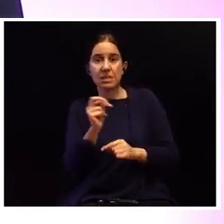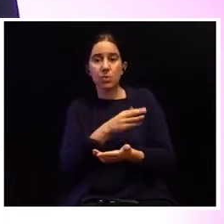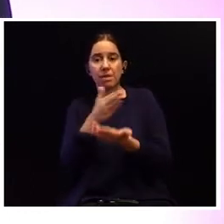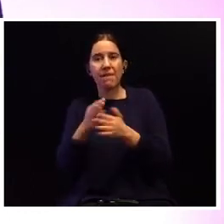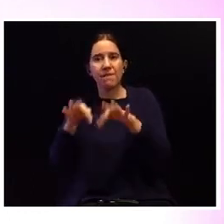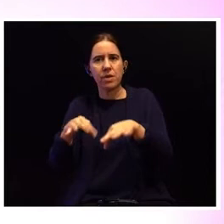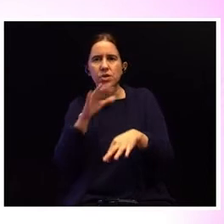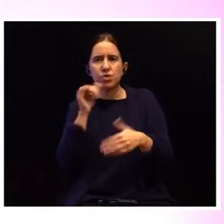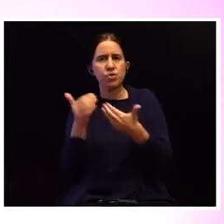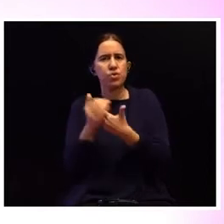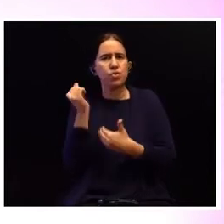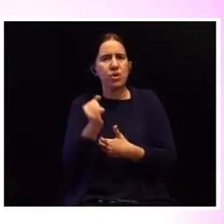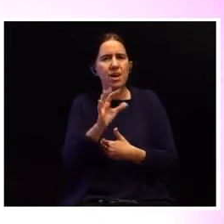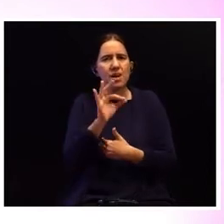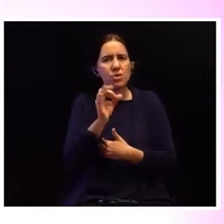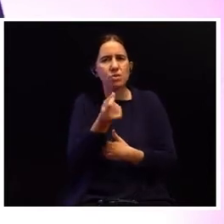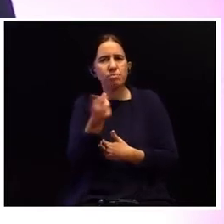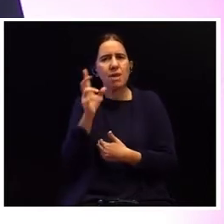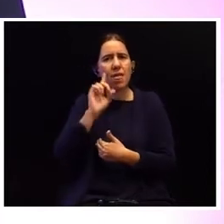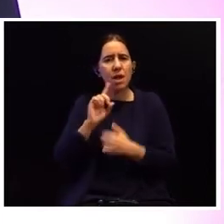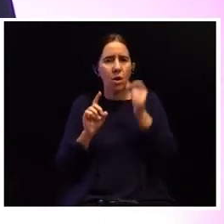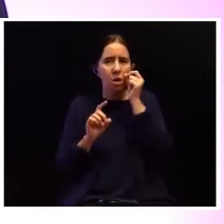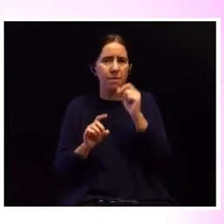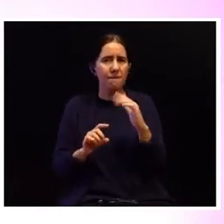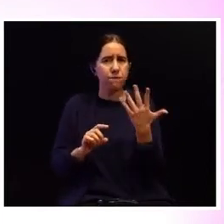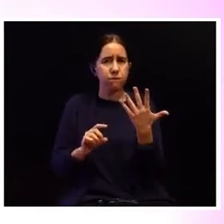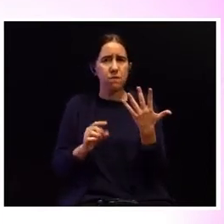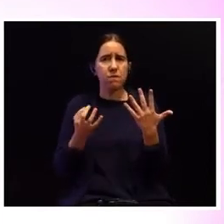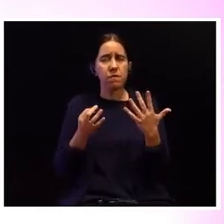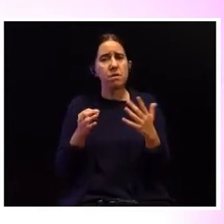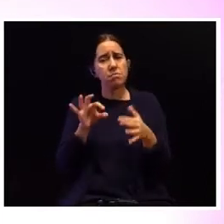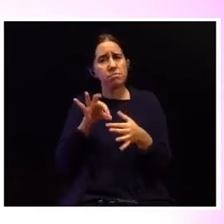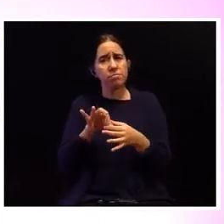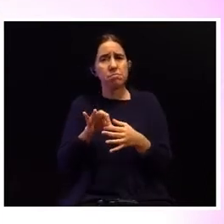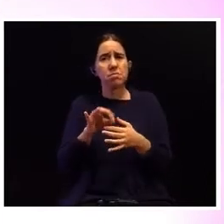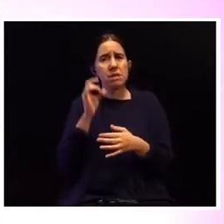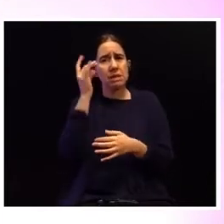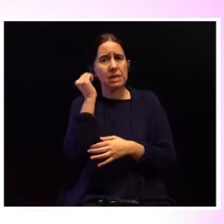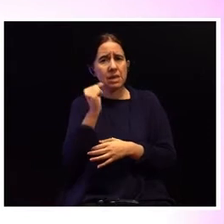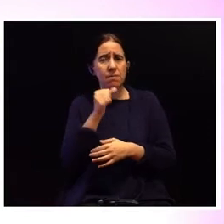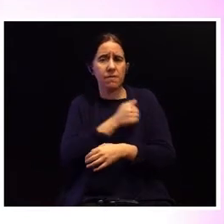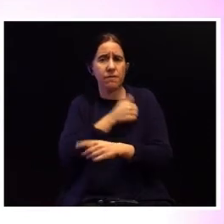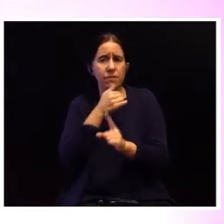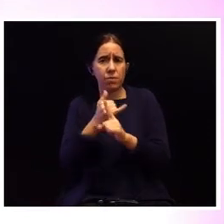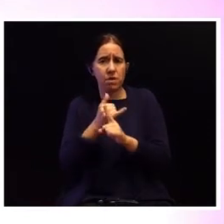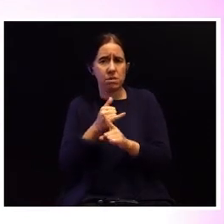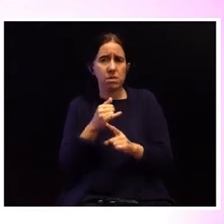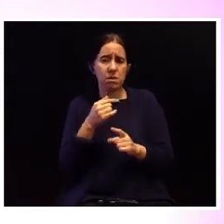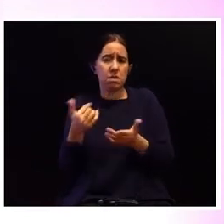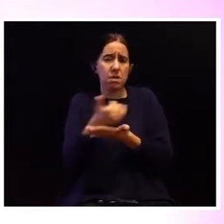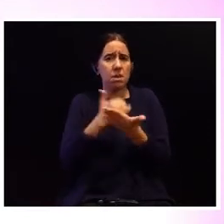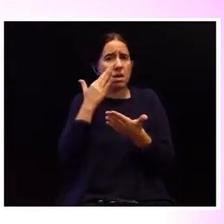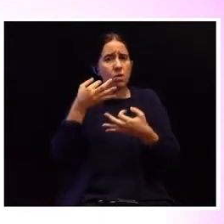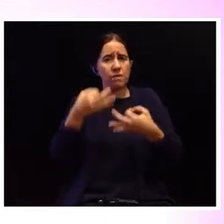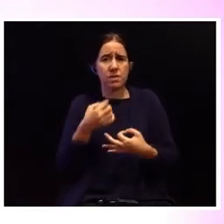assassinadas 14 mulheres e 5 homens no quadro do crime de violência doméstica, segundo os dados